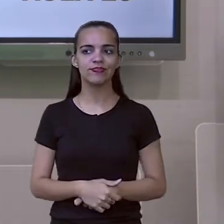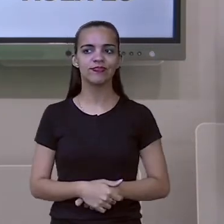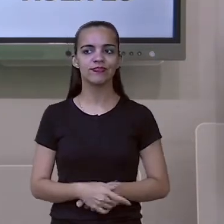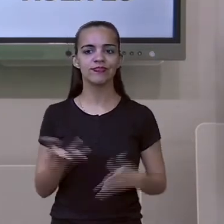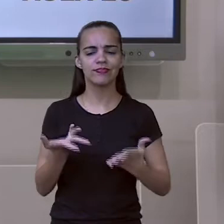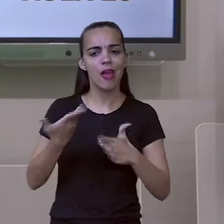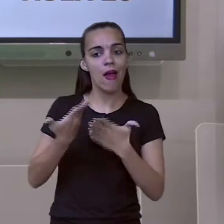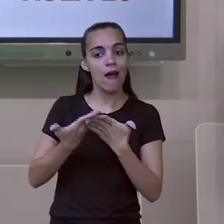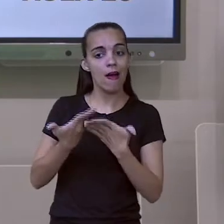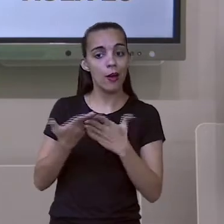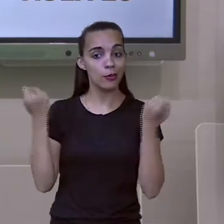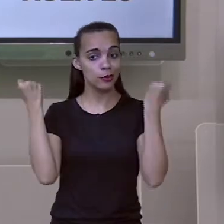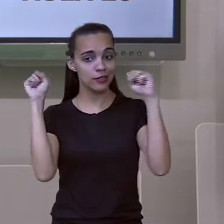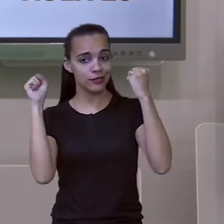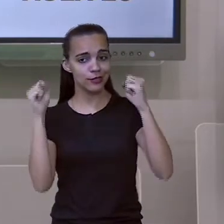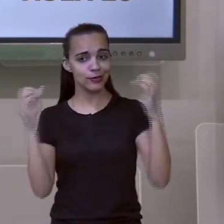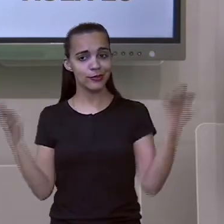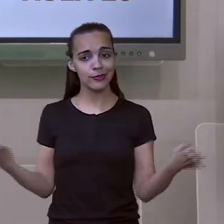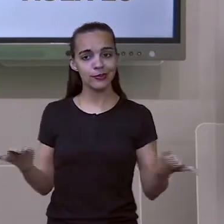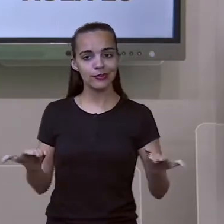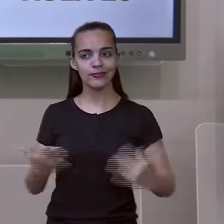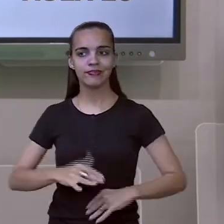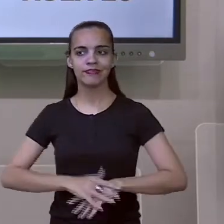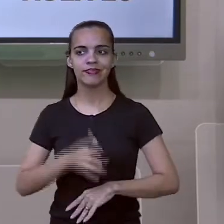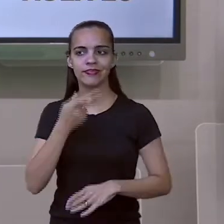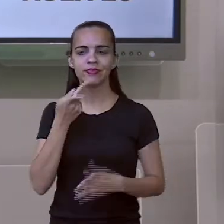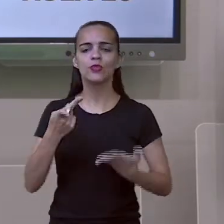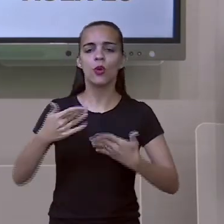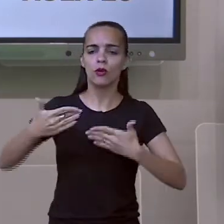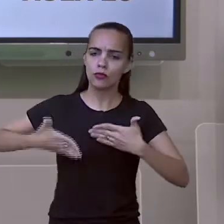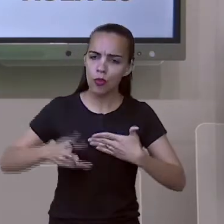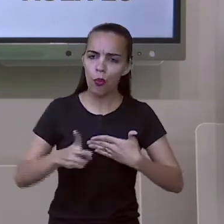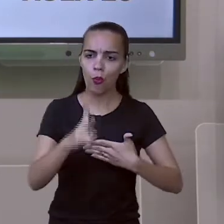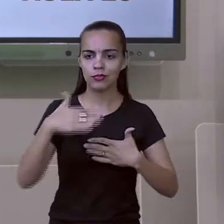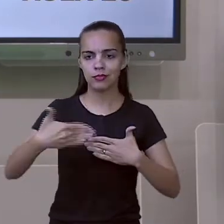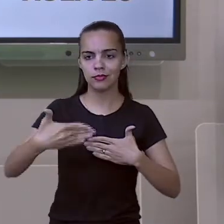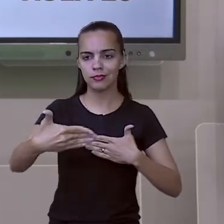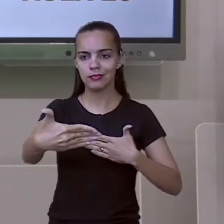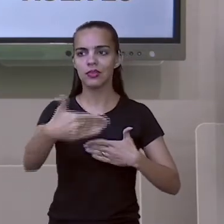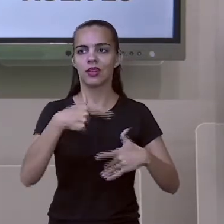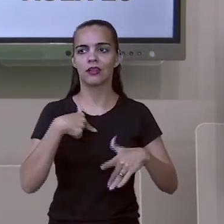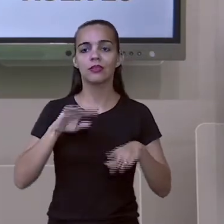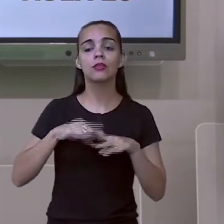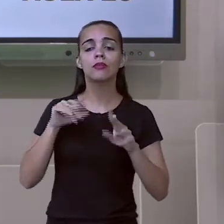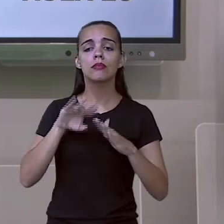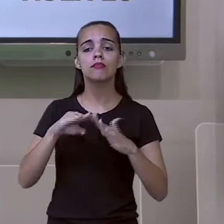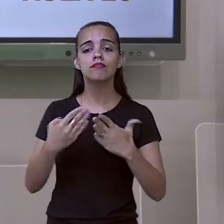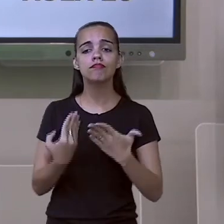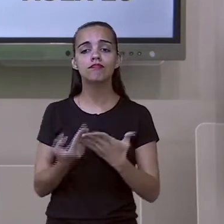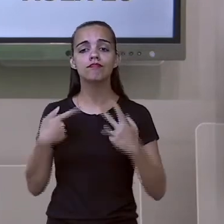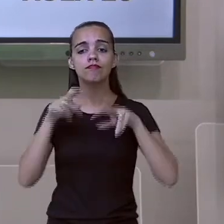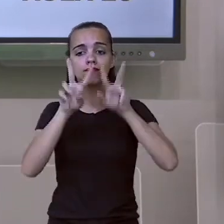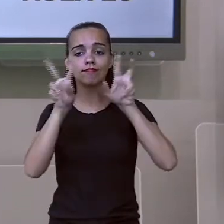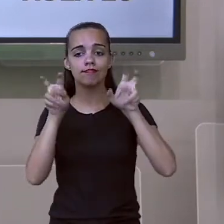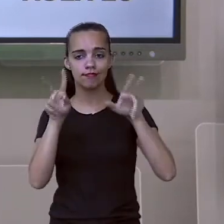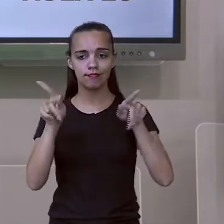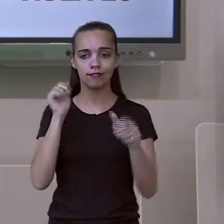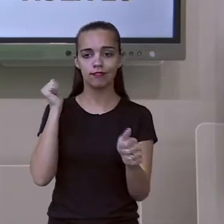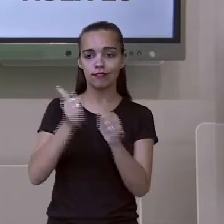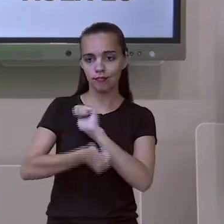aula de Educação Física de hoje. E vamos dar continuidade às aulas de futebol